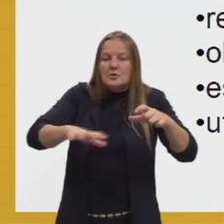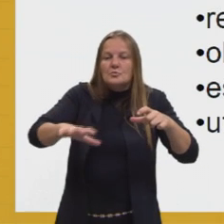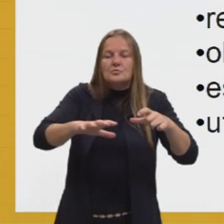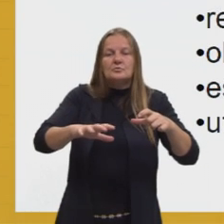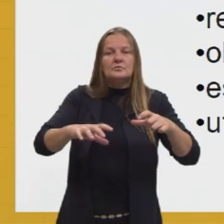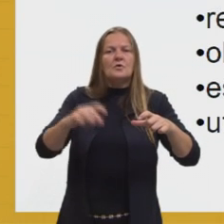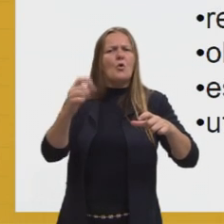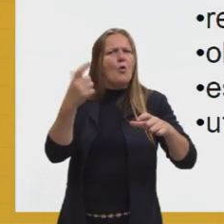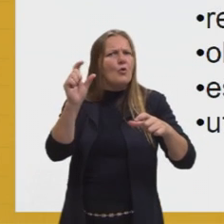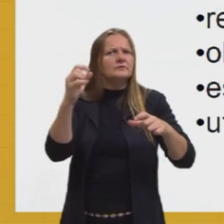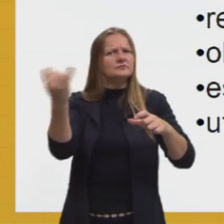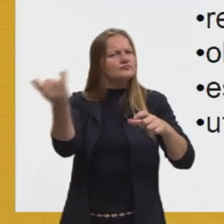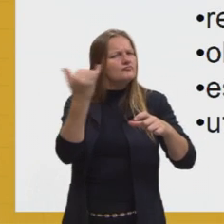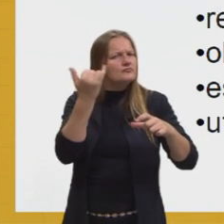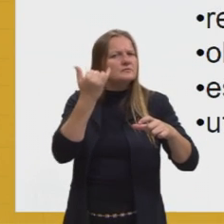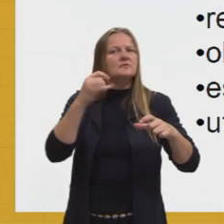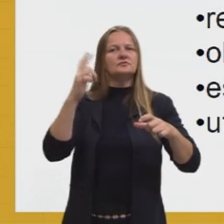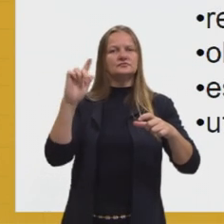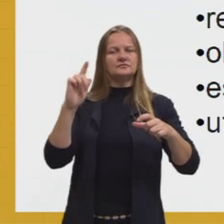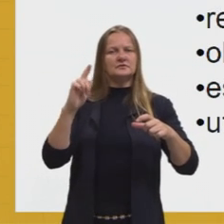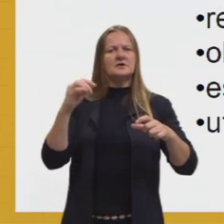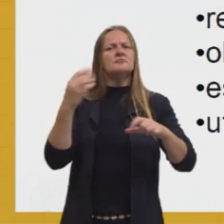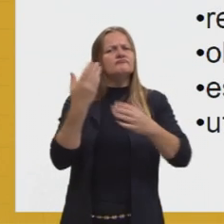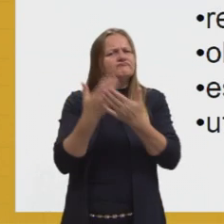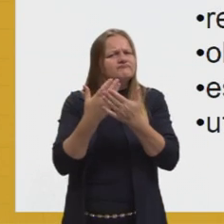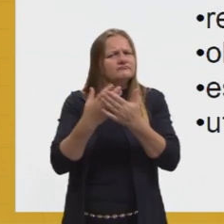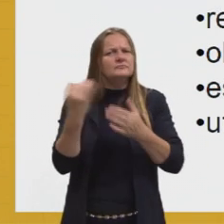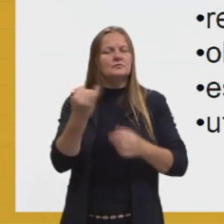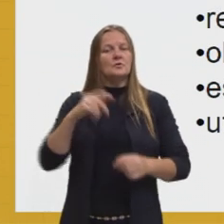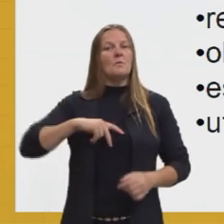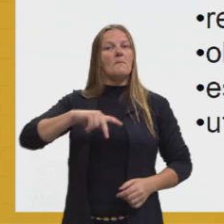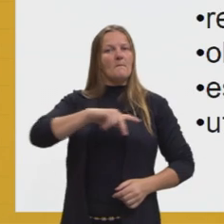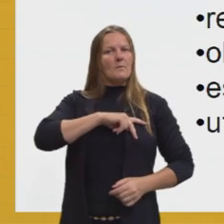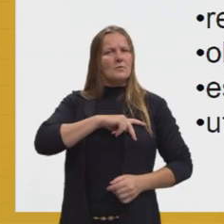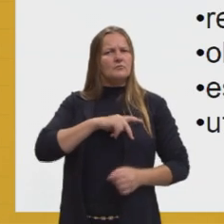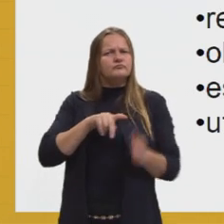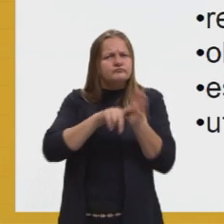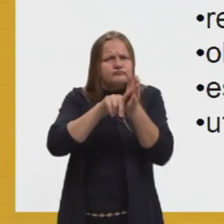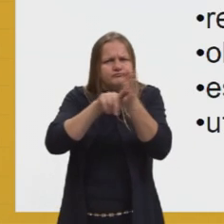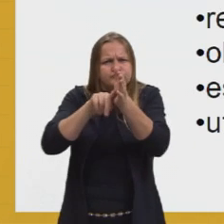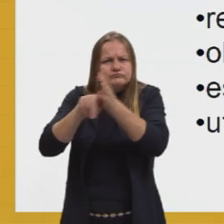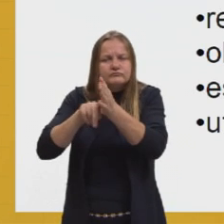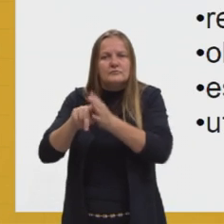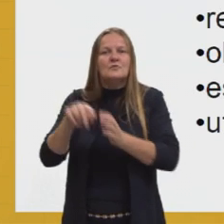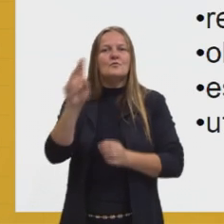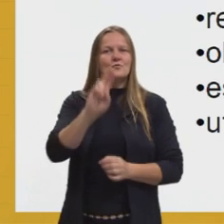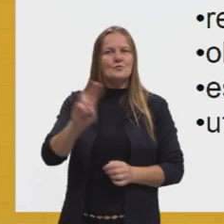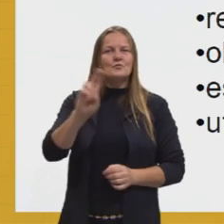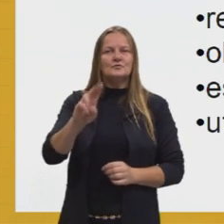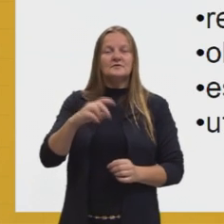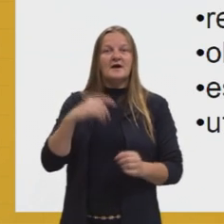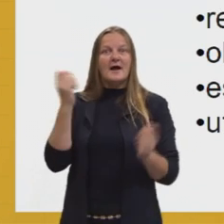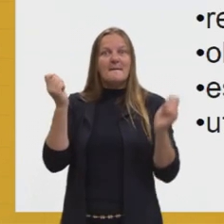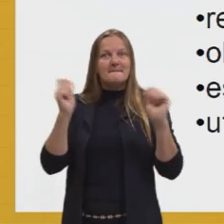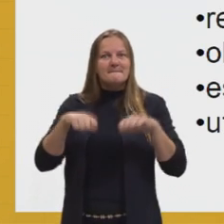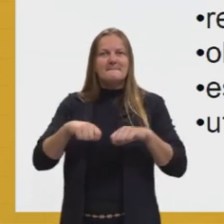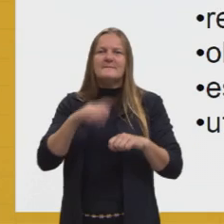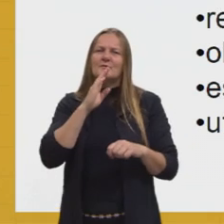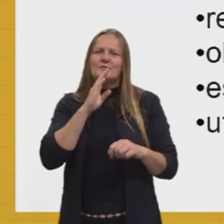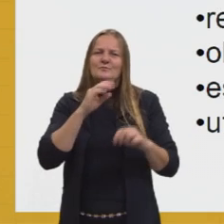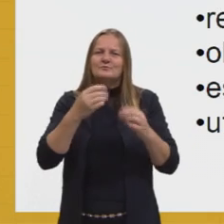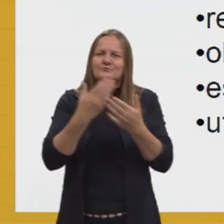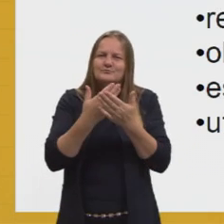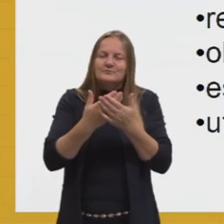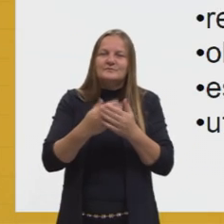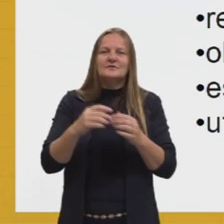geográficas. Seu estudo é importante para toda a população, pois é com a sua utilização que se torna possível estudar